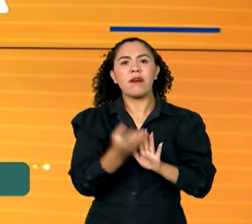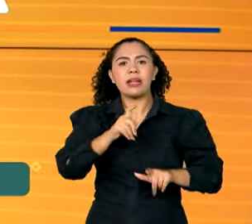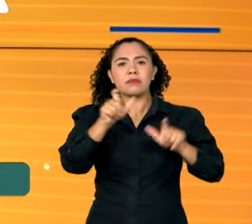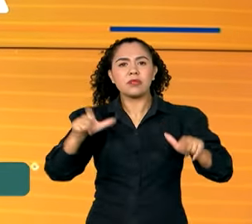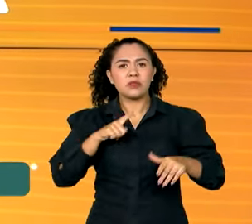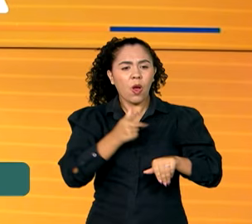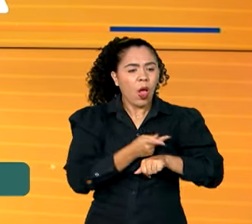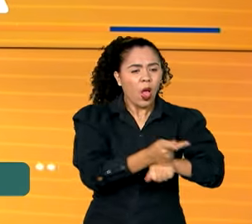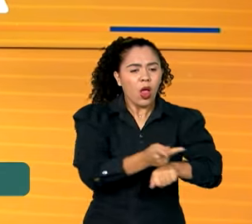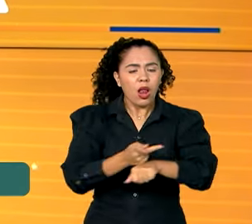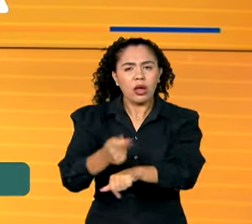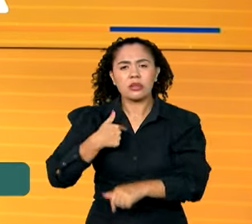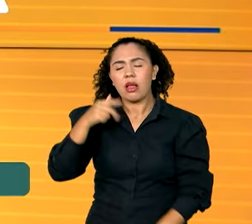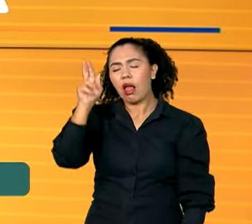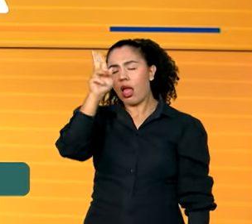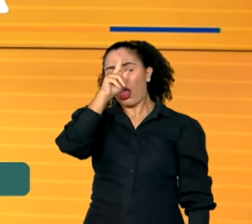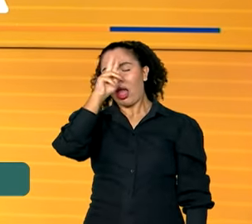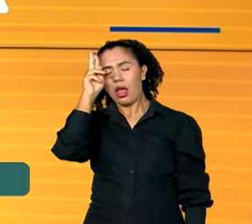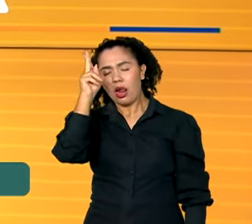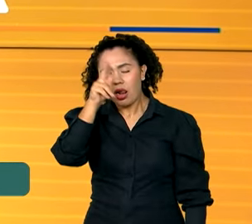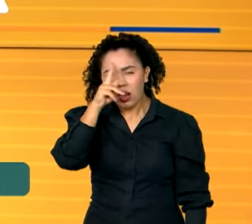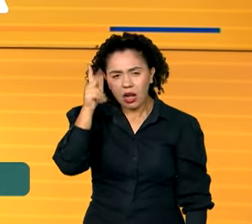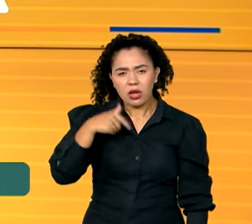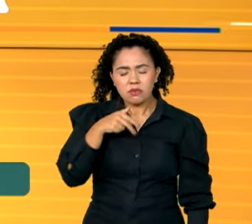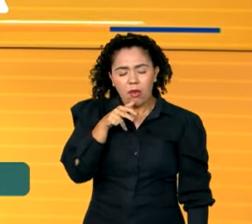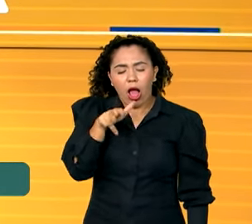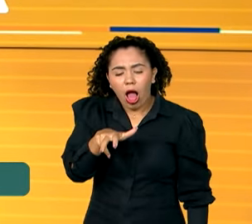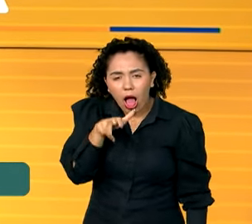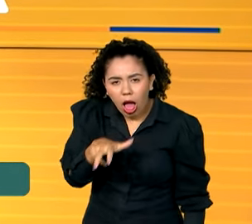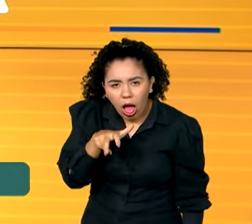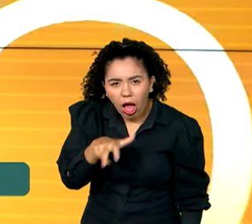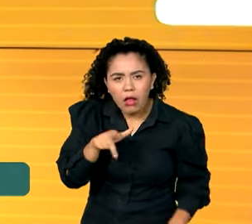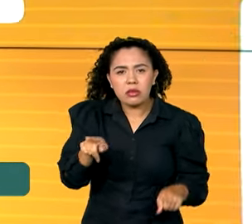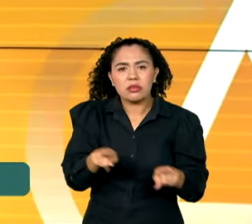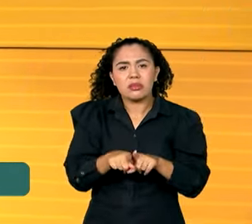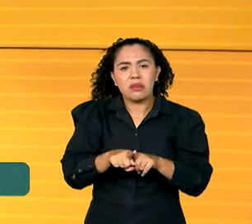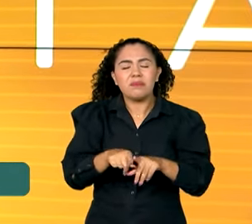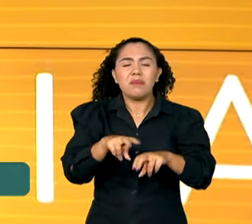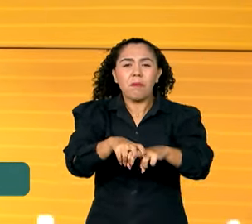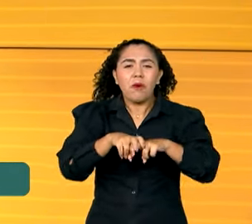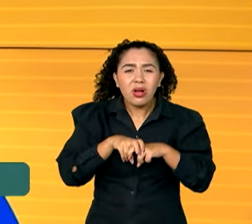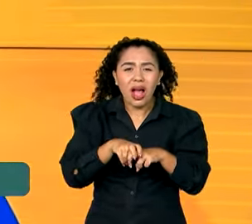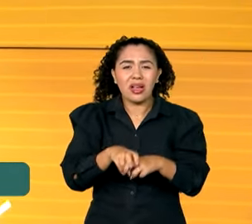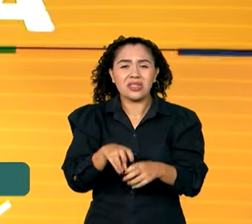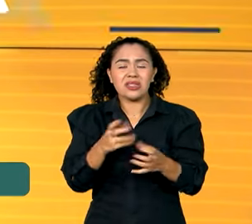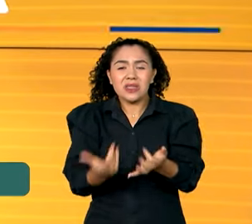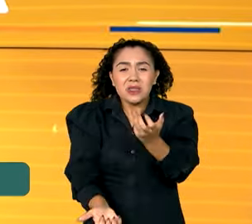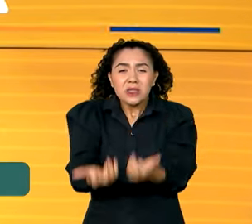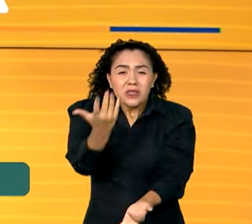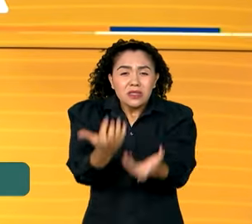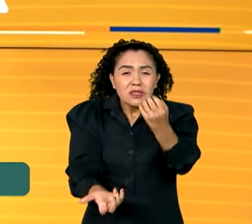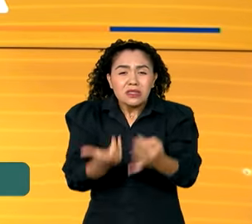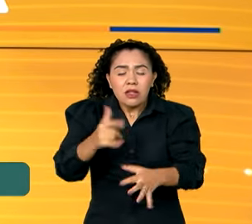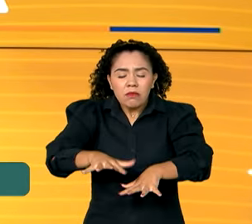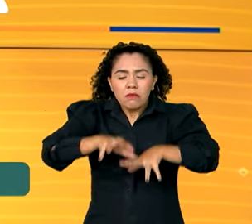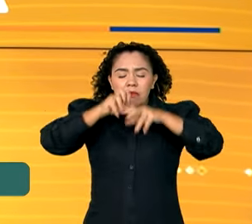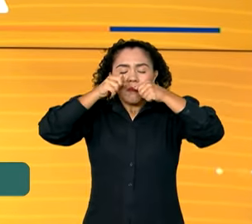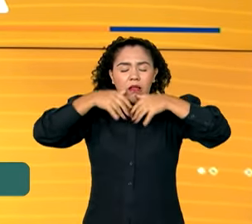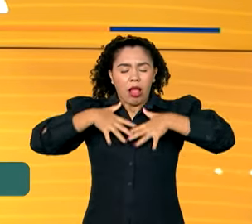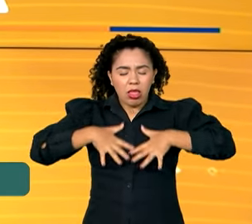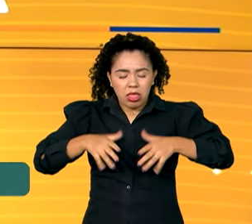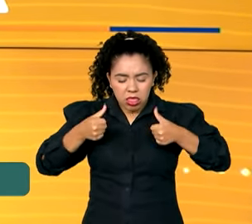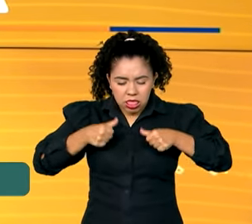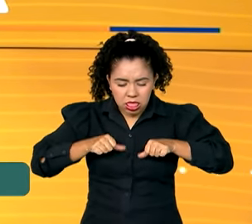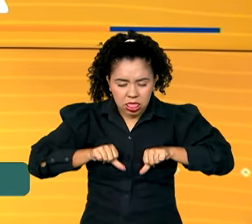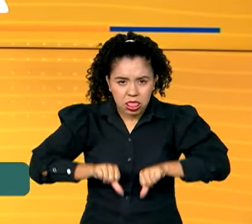náuseas, vômitos e problemas respiratórios por causa da seca e das queimadas em várias partes do Brasil. O Ministério da